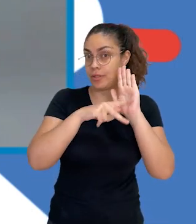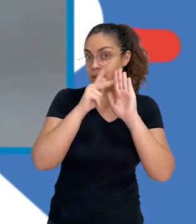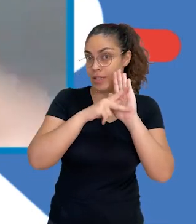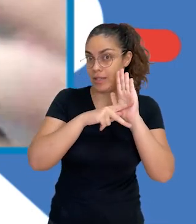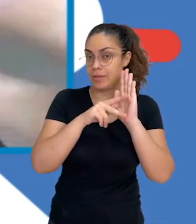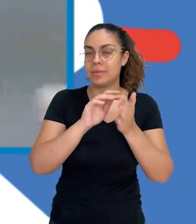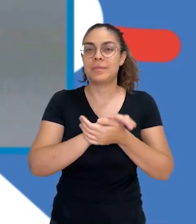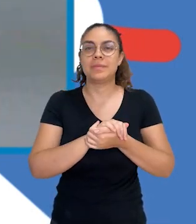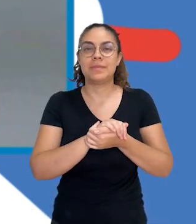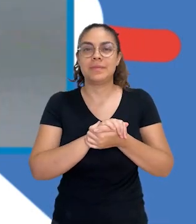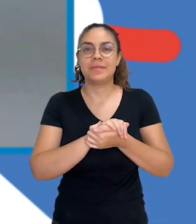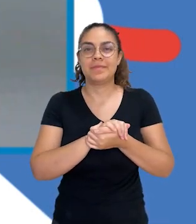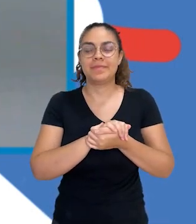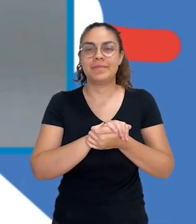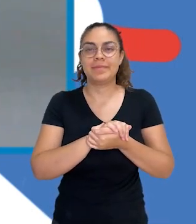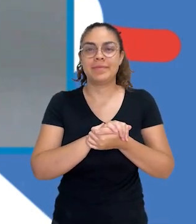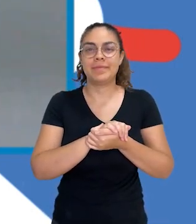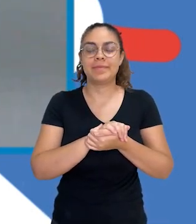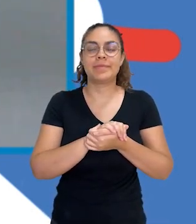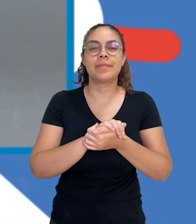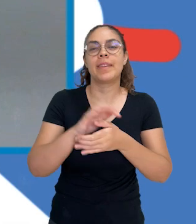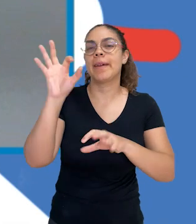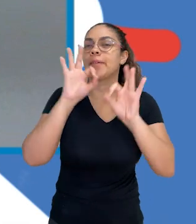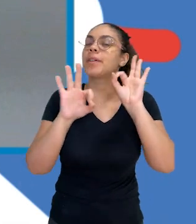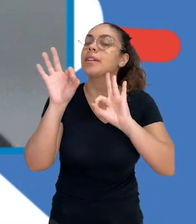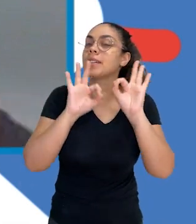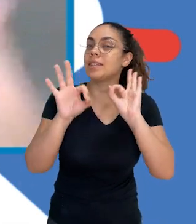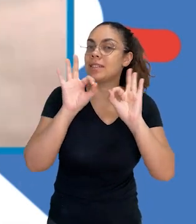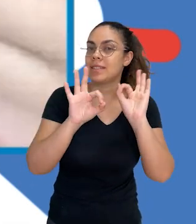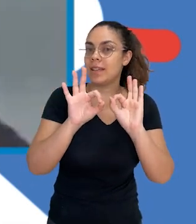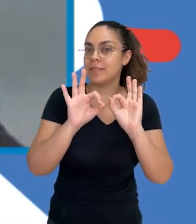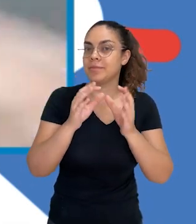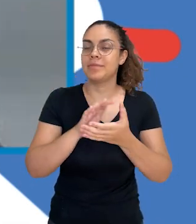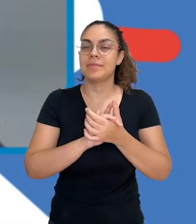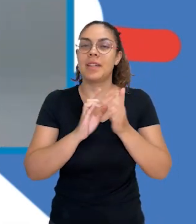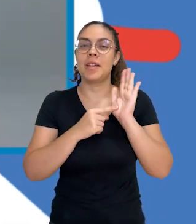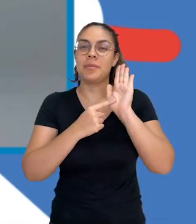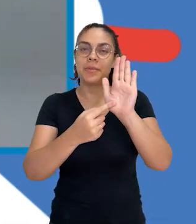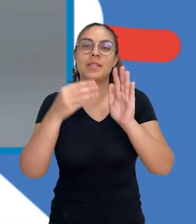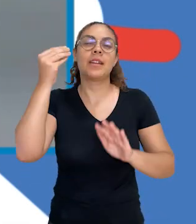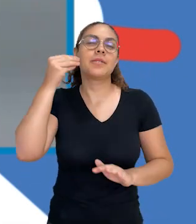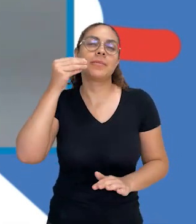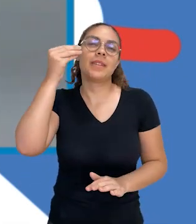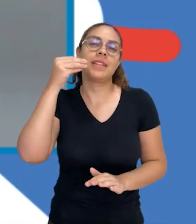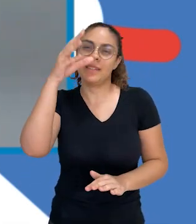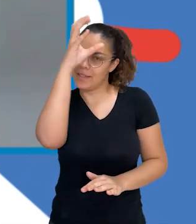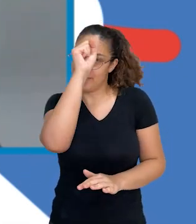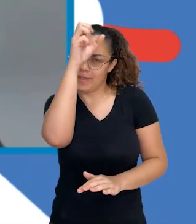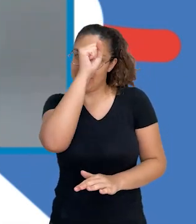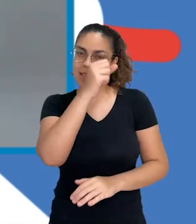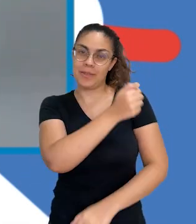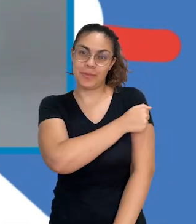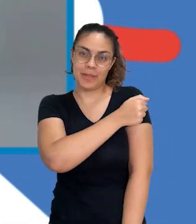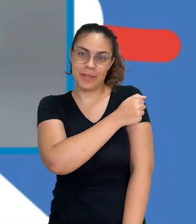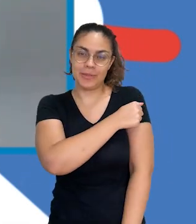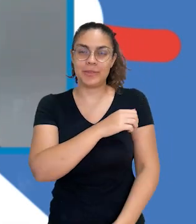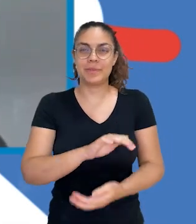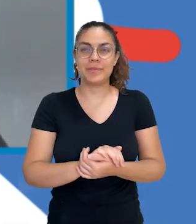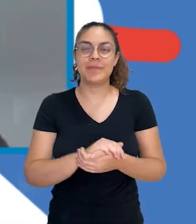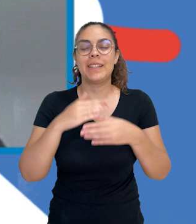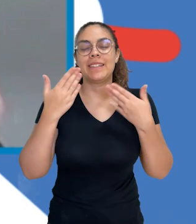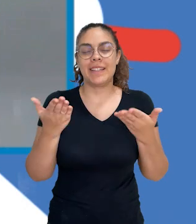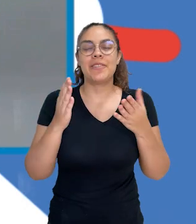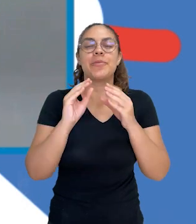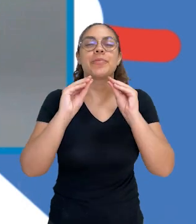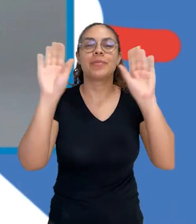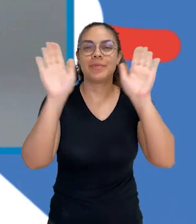que a gente está conseguindo organizar e trazer muitas experiências de aprendizagem para os nossos alunos. Então,